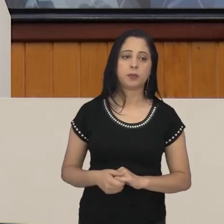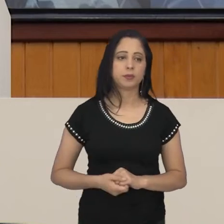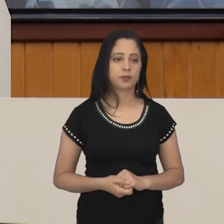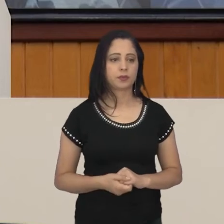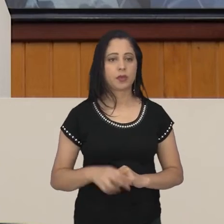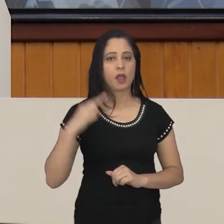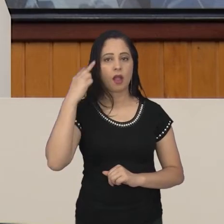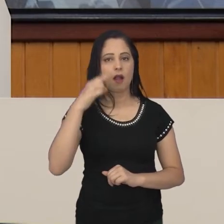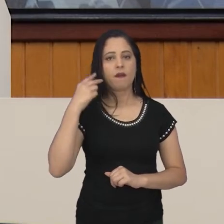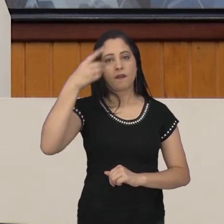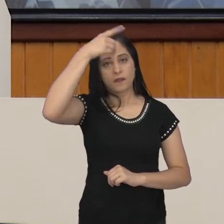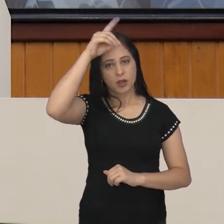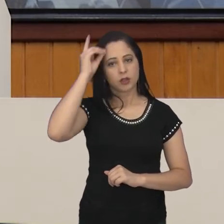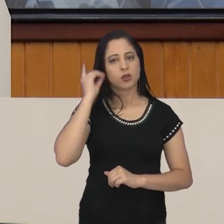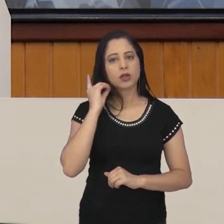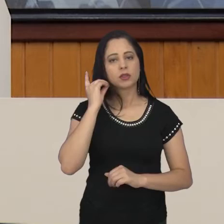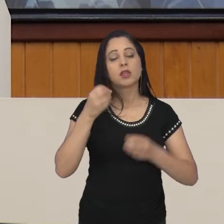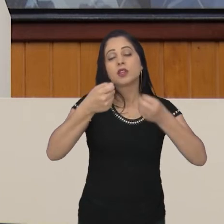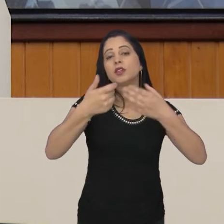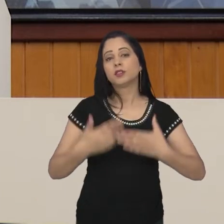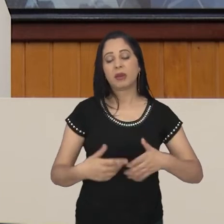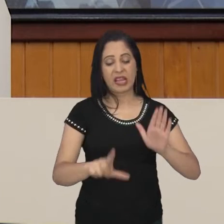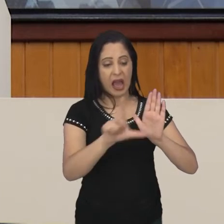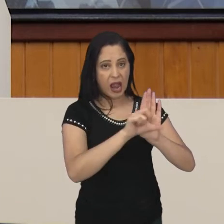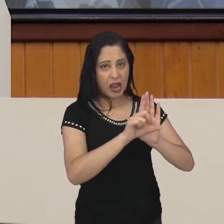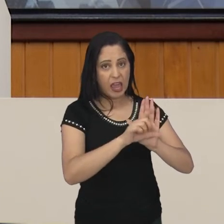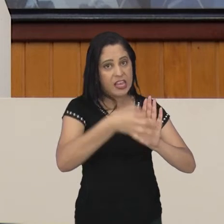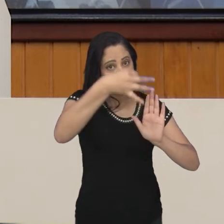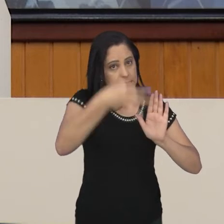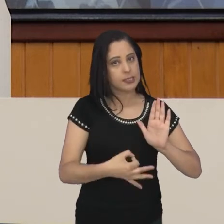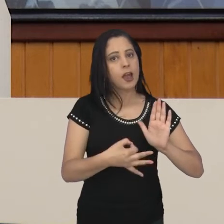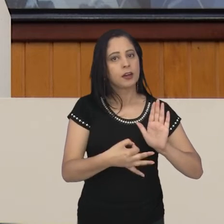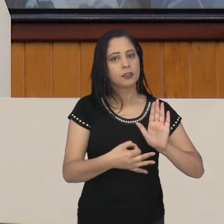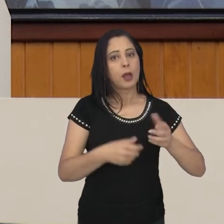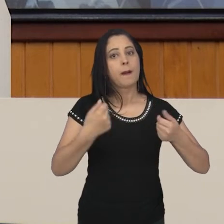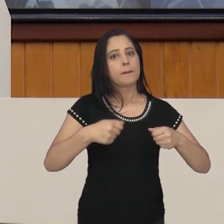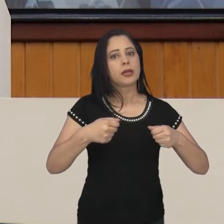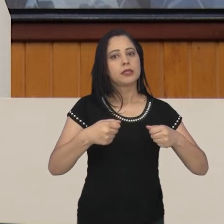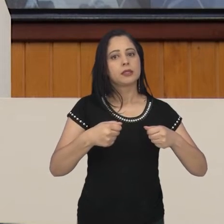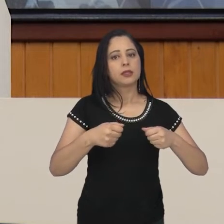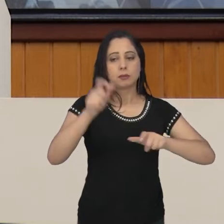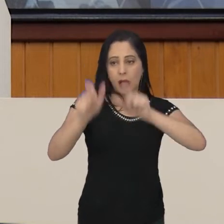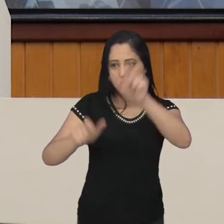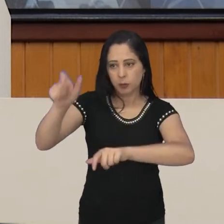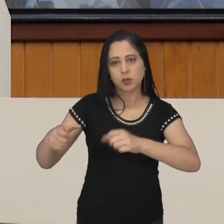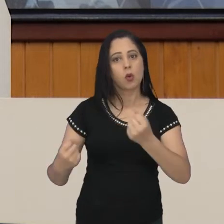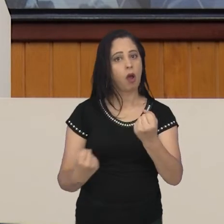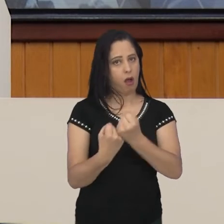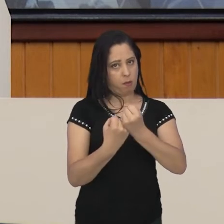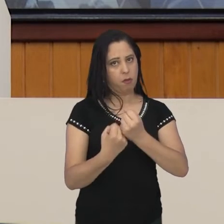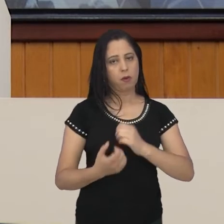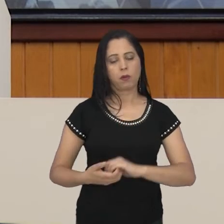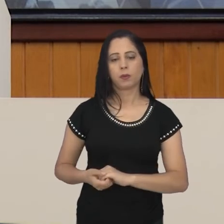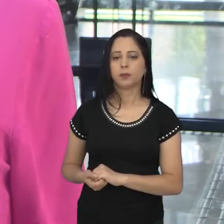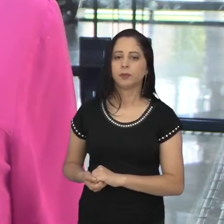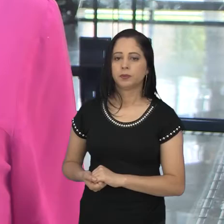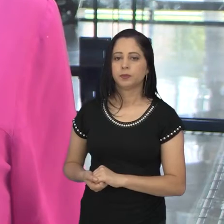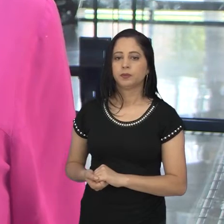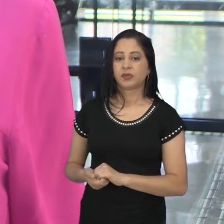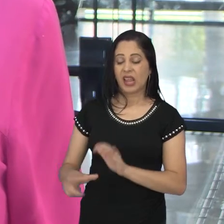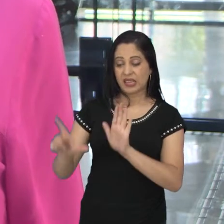E a vereadora Dulce Rita reforça que para uma lei como esta funcionar de fato, é preciso apoio dos munícipes.